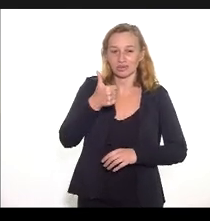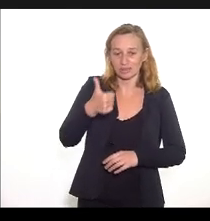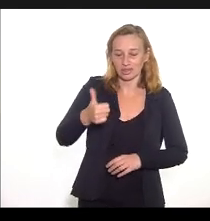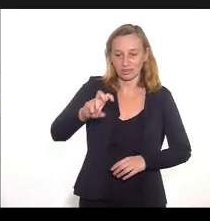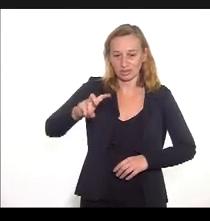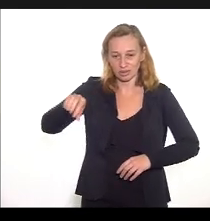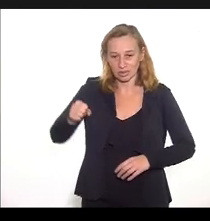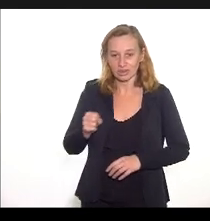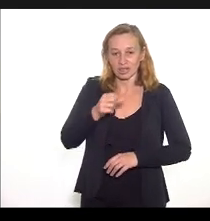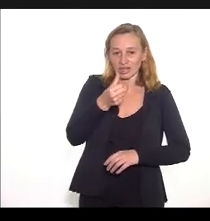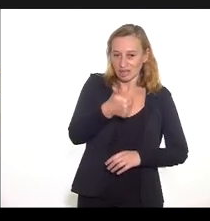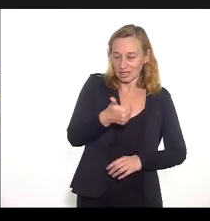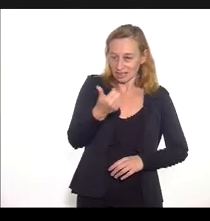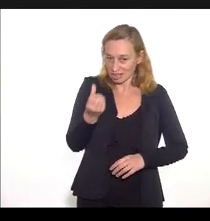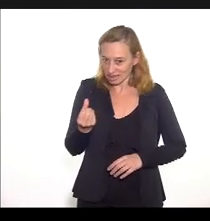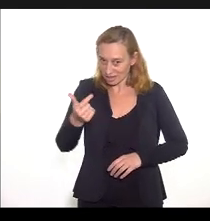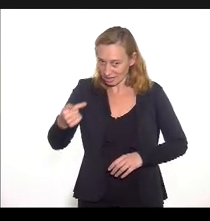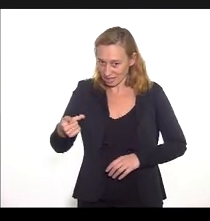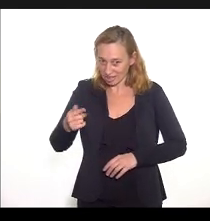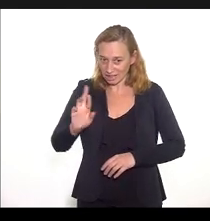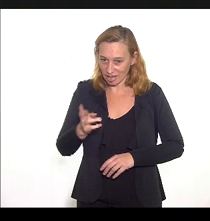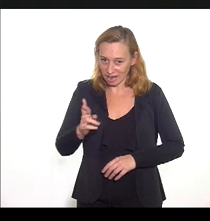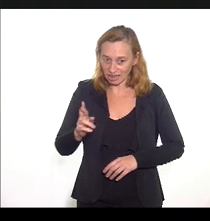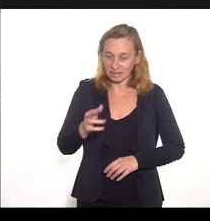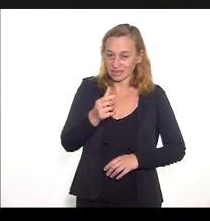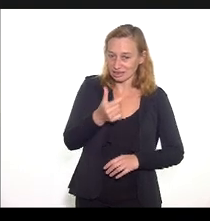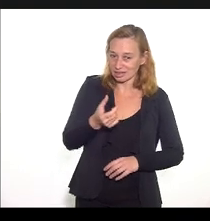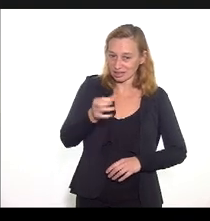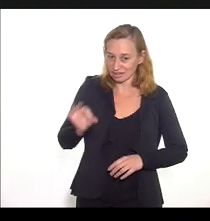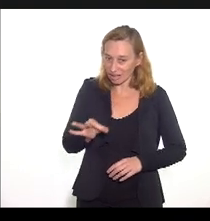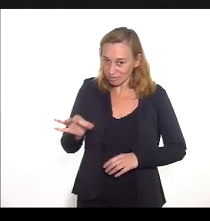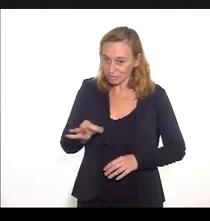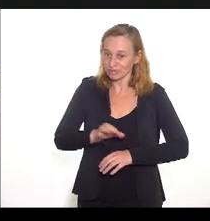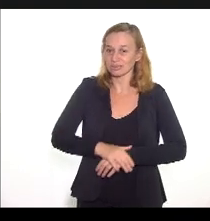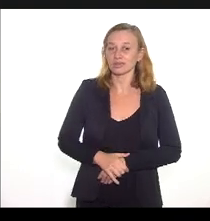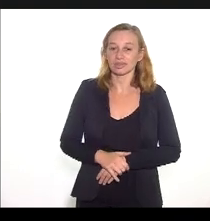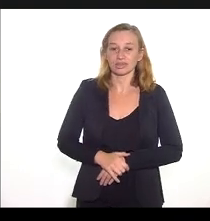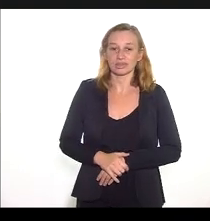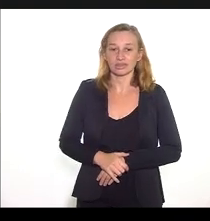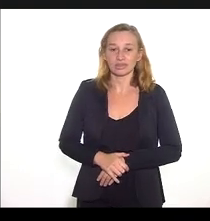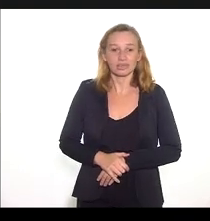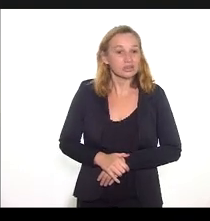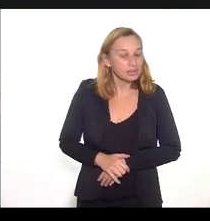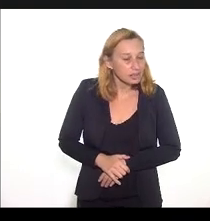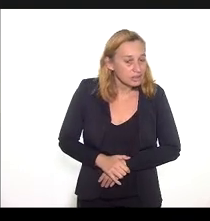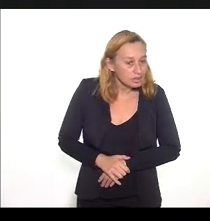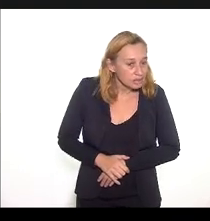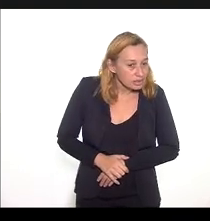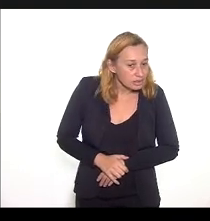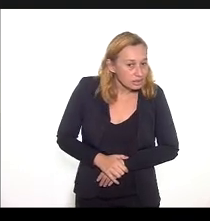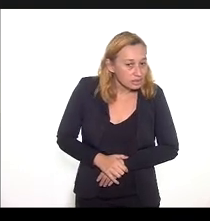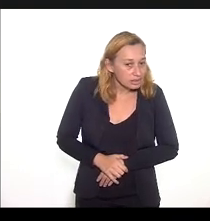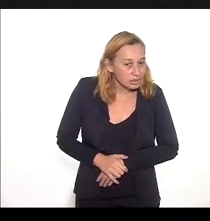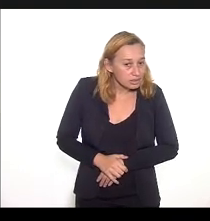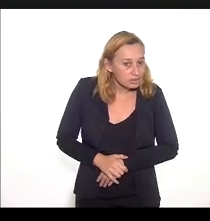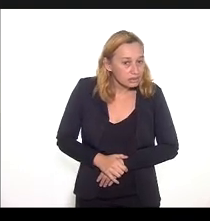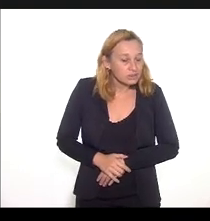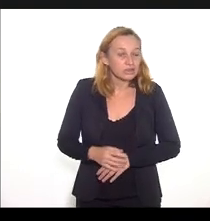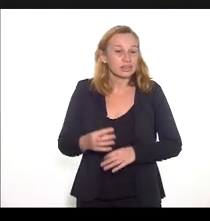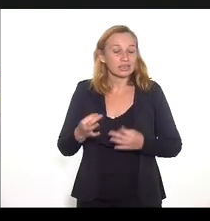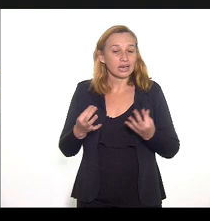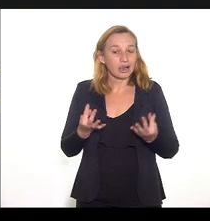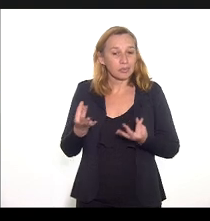.617,63. Suporte profilático e terapêutico,